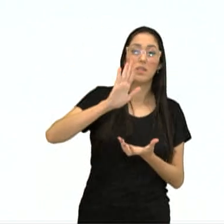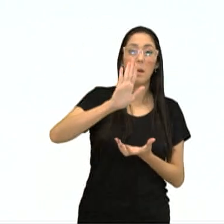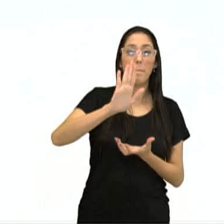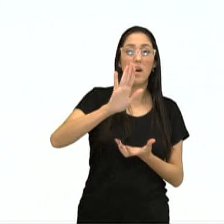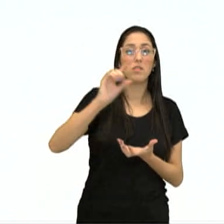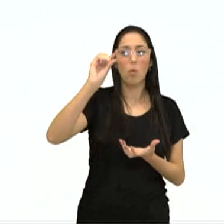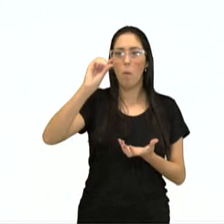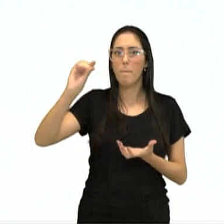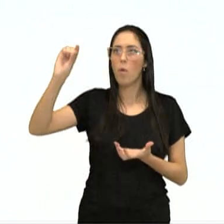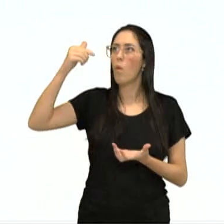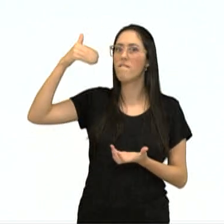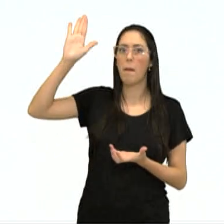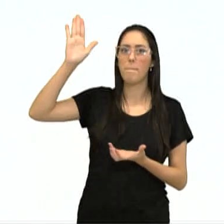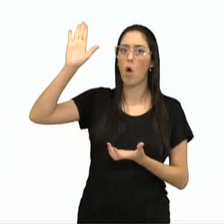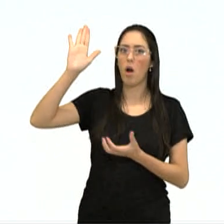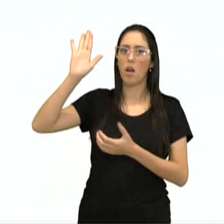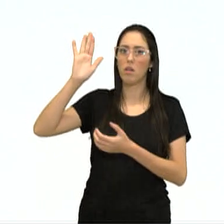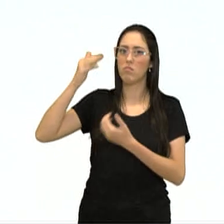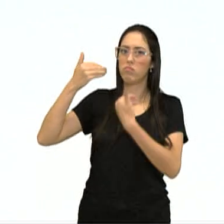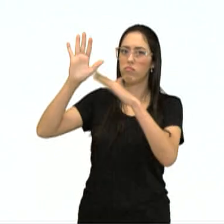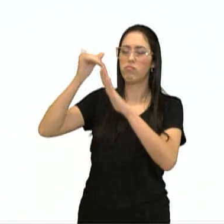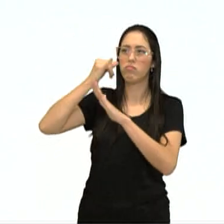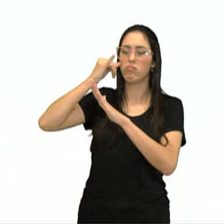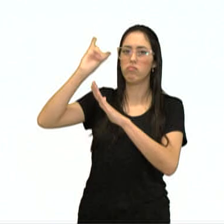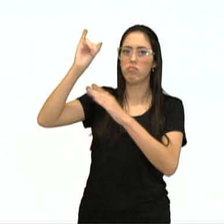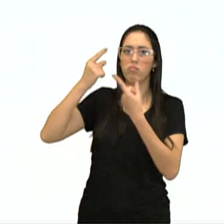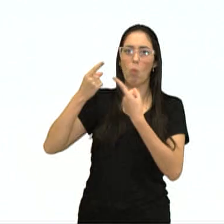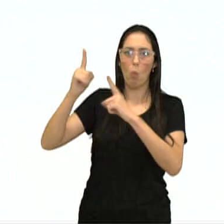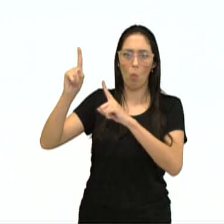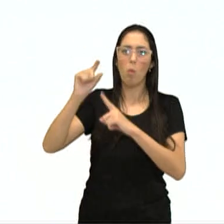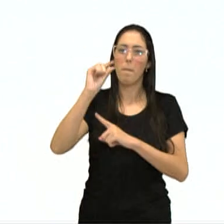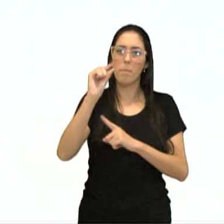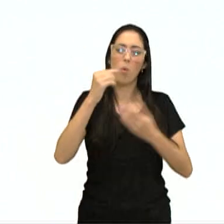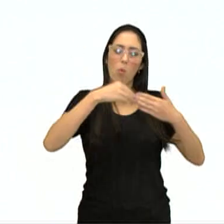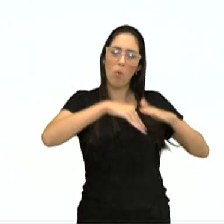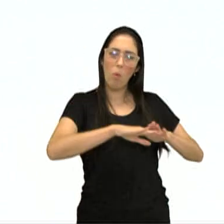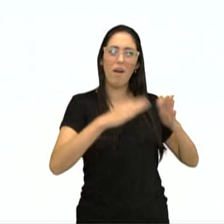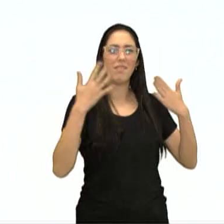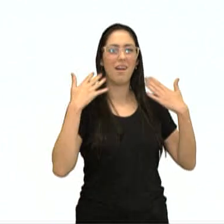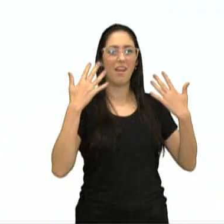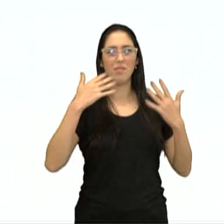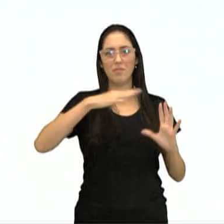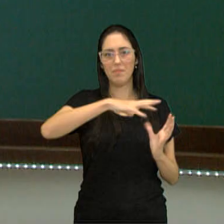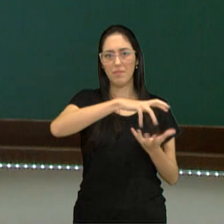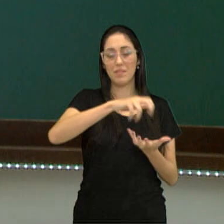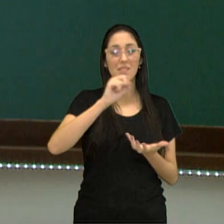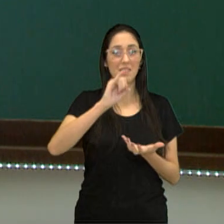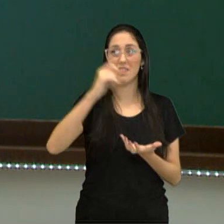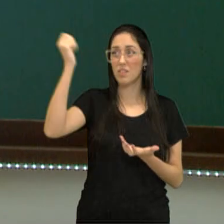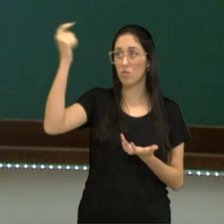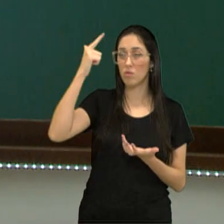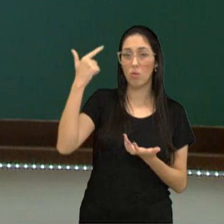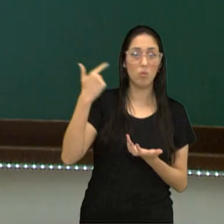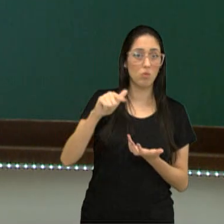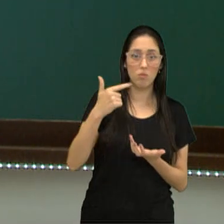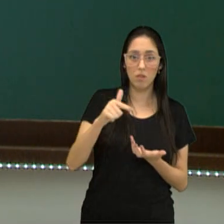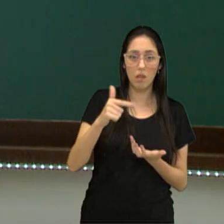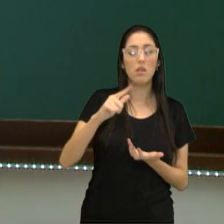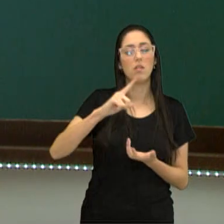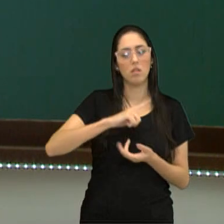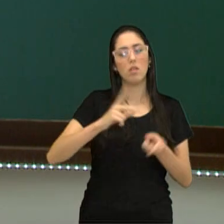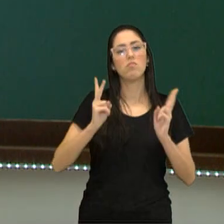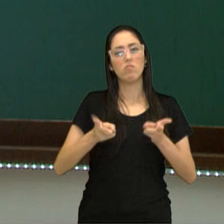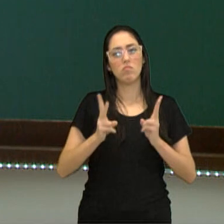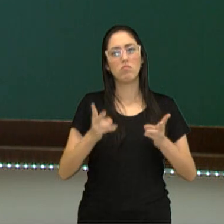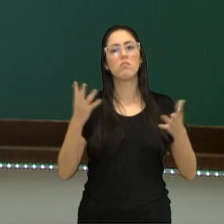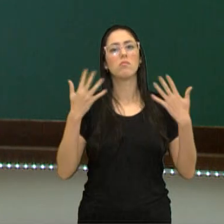retida no interior, na superfície do nosso planeta. E nos momentos em que não existe luz solar, esse calor continua presente na